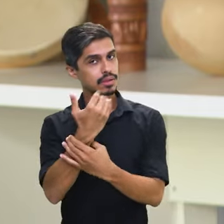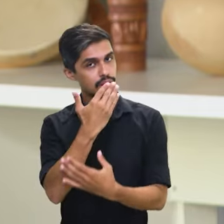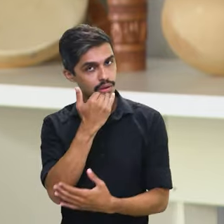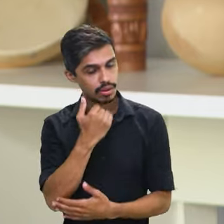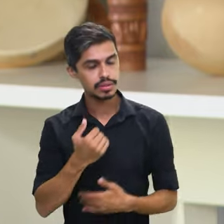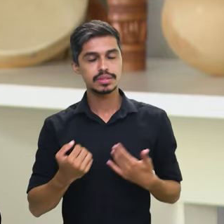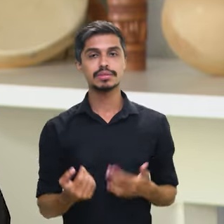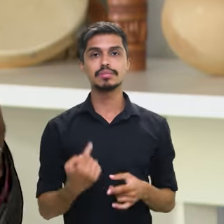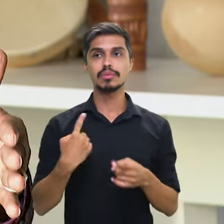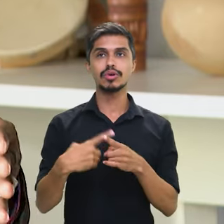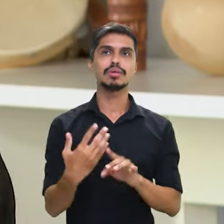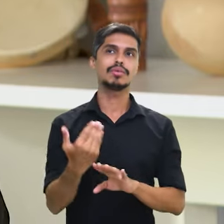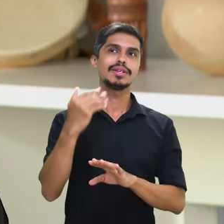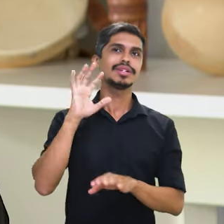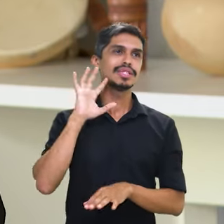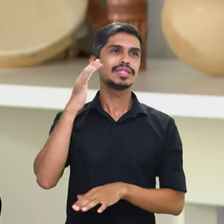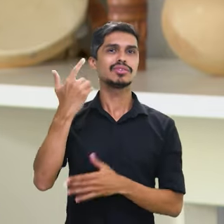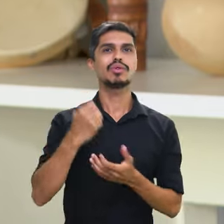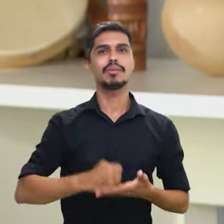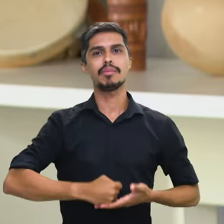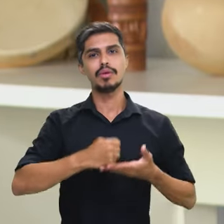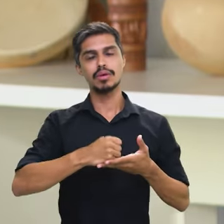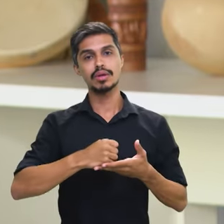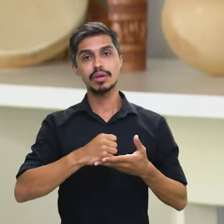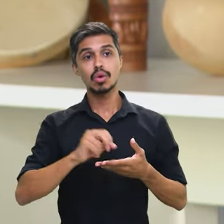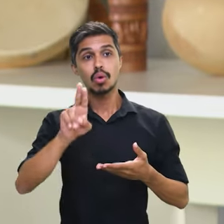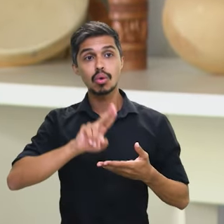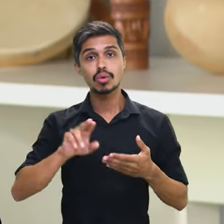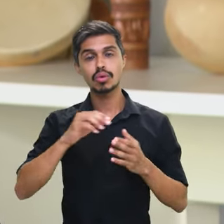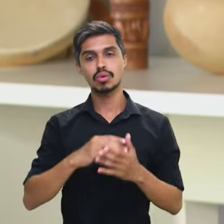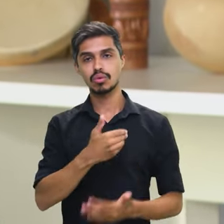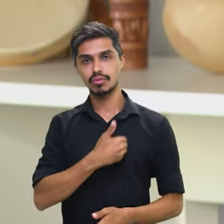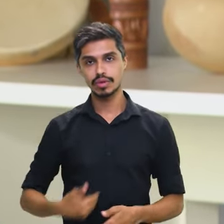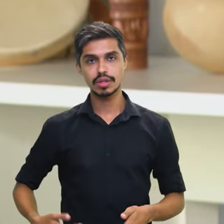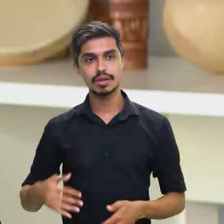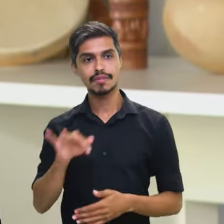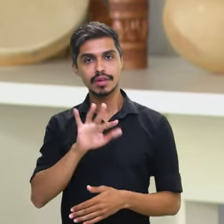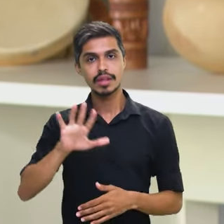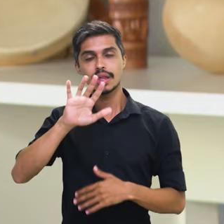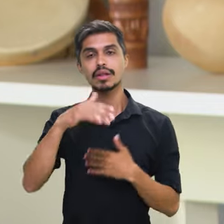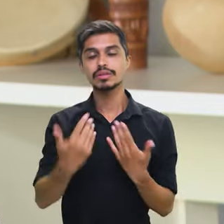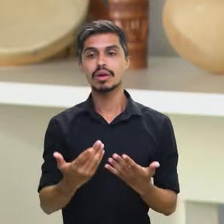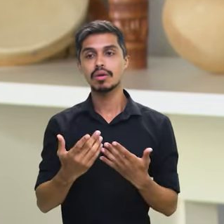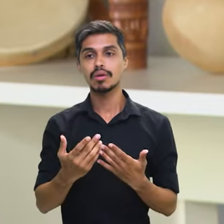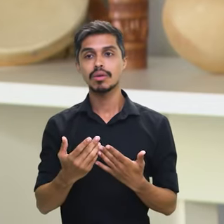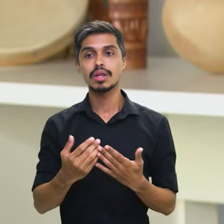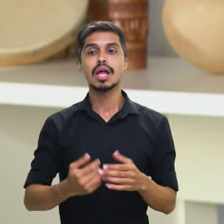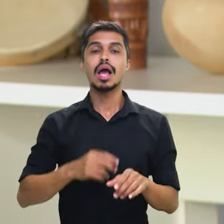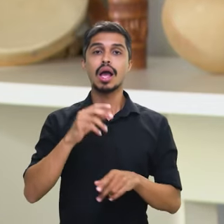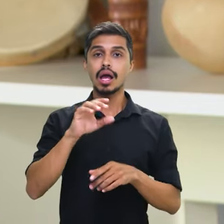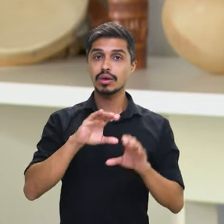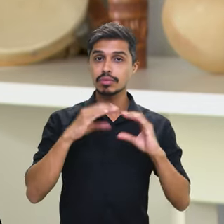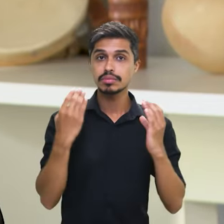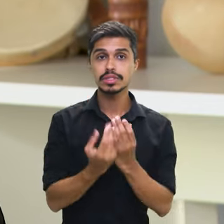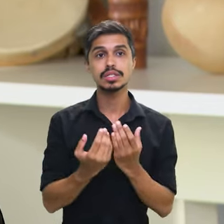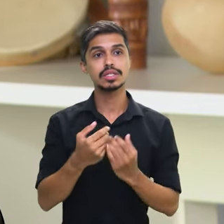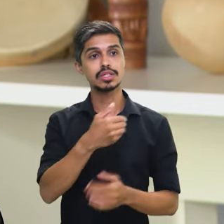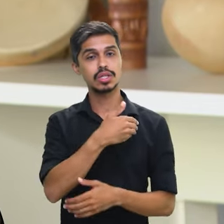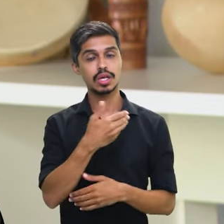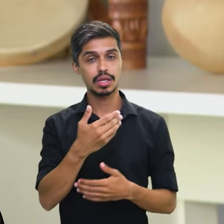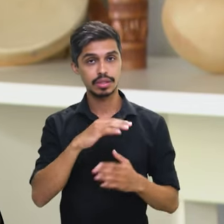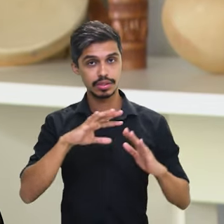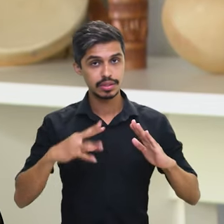alimentar, que há um tempo atrás foi decidido um apoio via o governo federal para aquelas comunidades quilombolas.